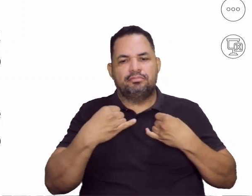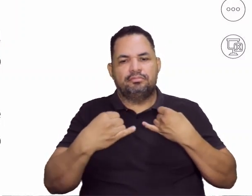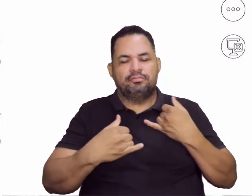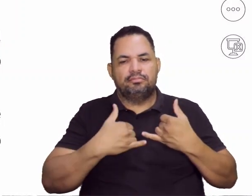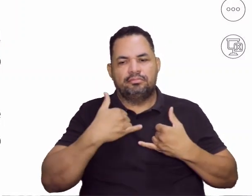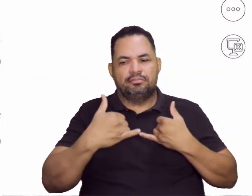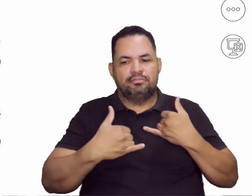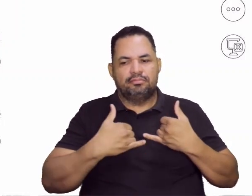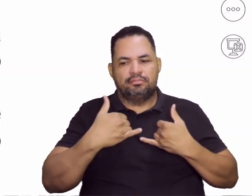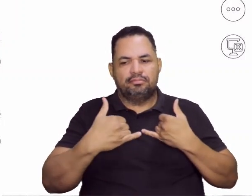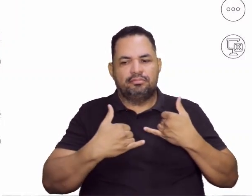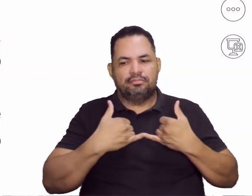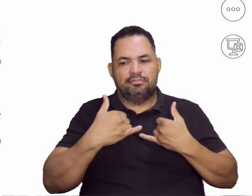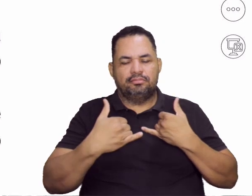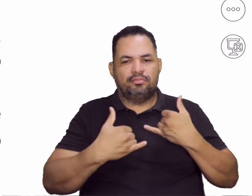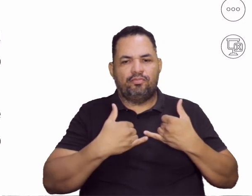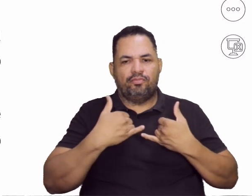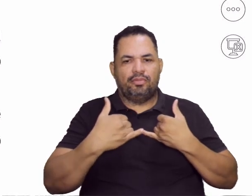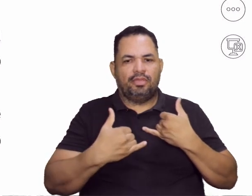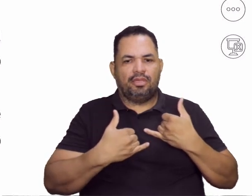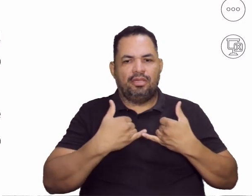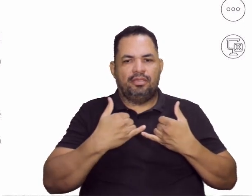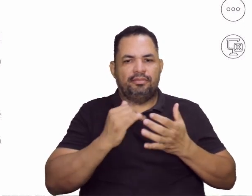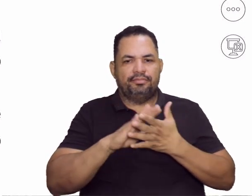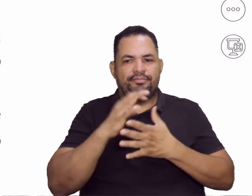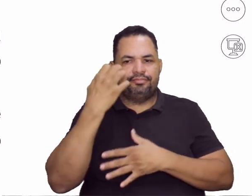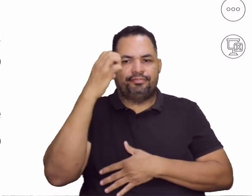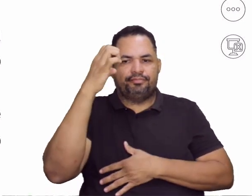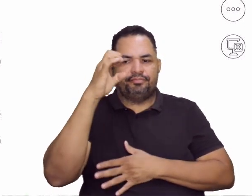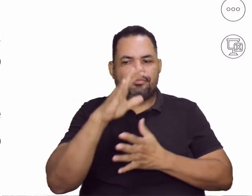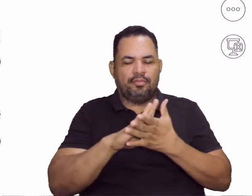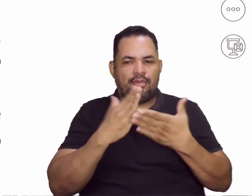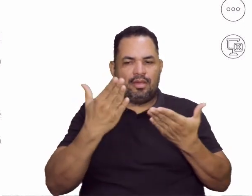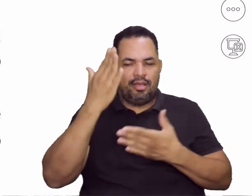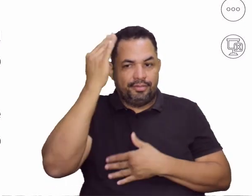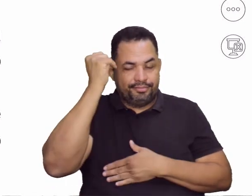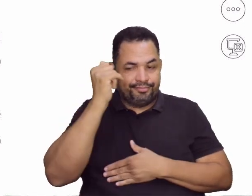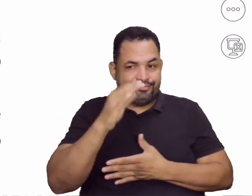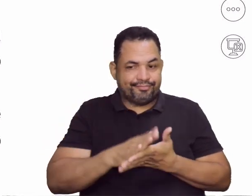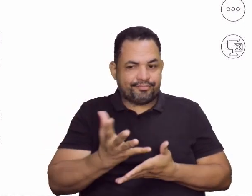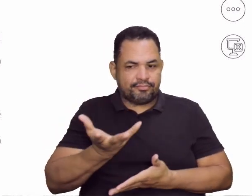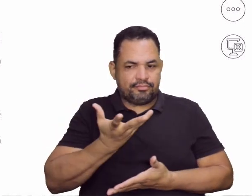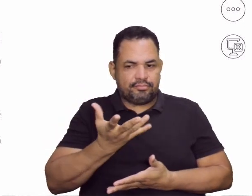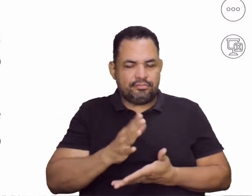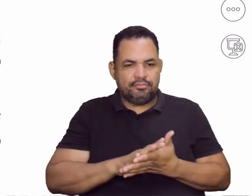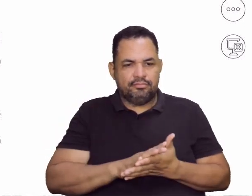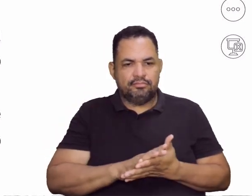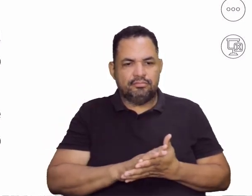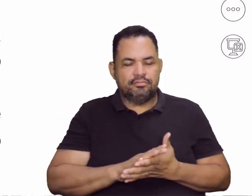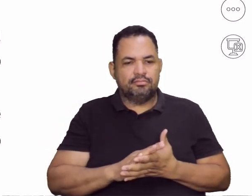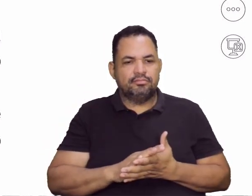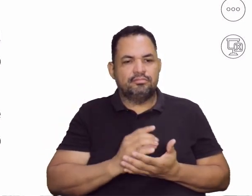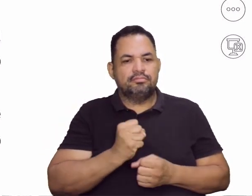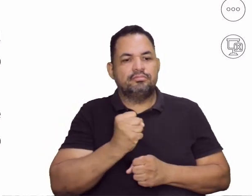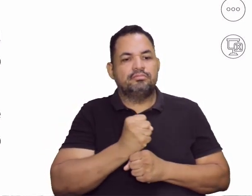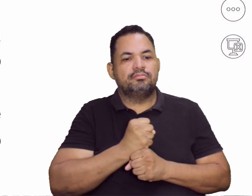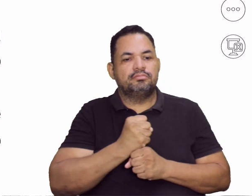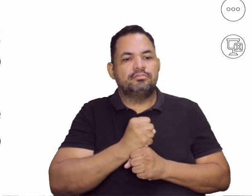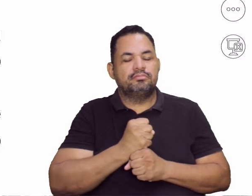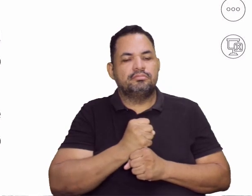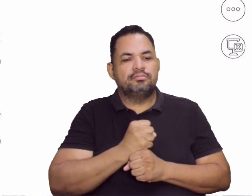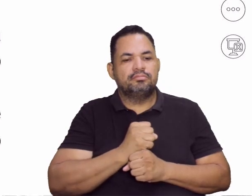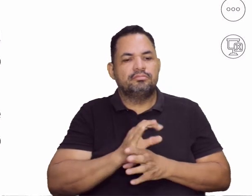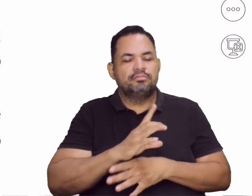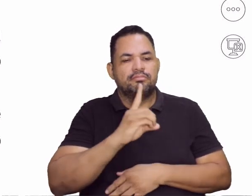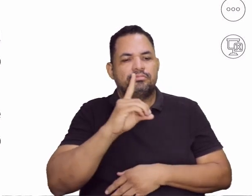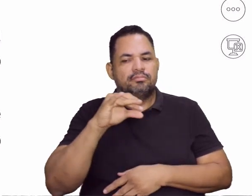contexto. Se você tiver interesse, você pode buscar um pouco mais. Mas eu trago aqui algumas datas importantes pra